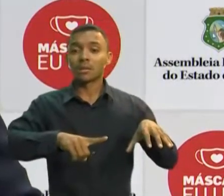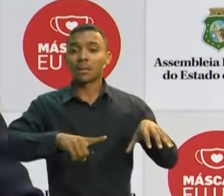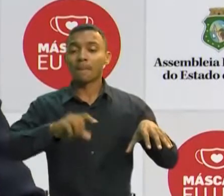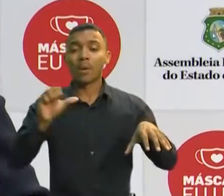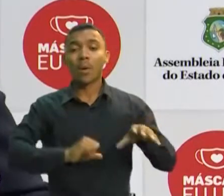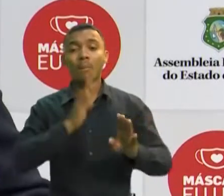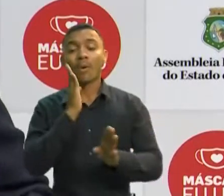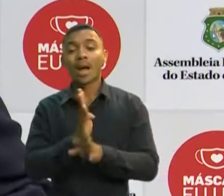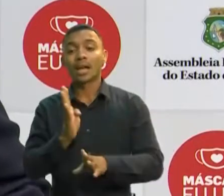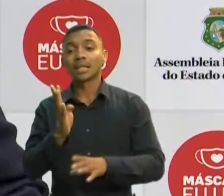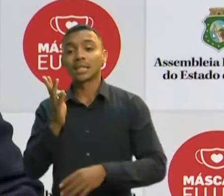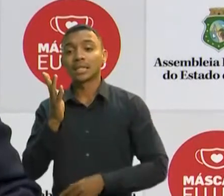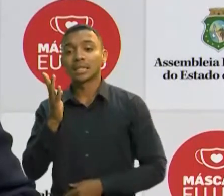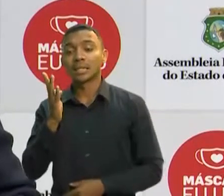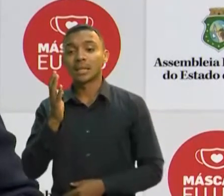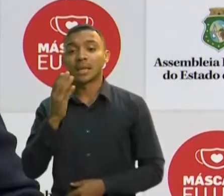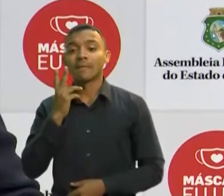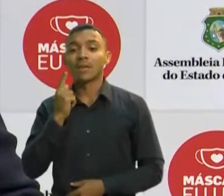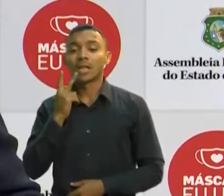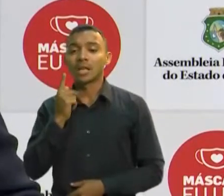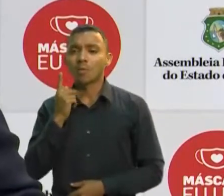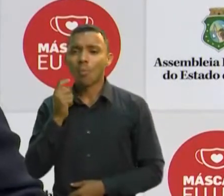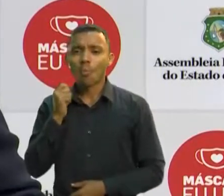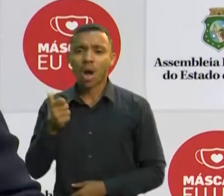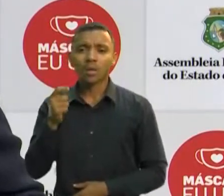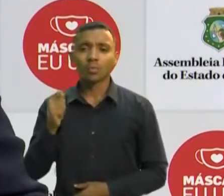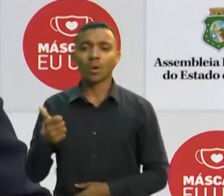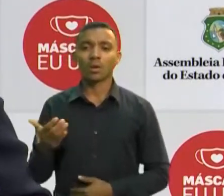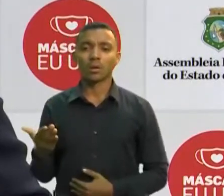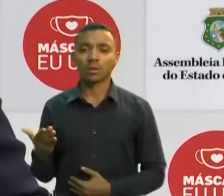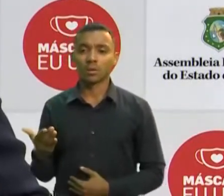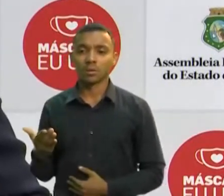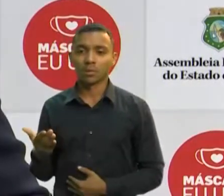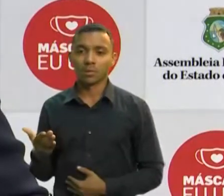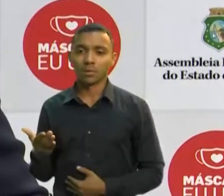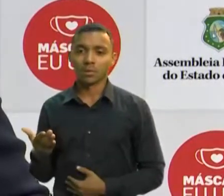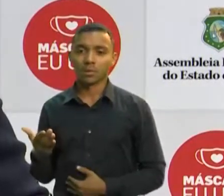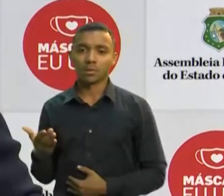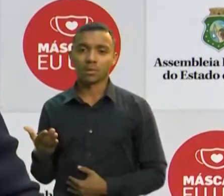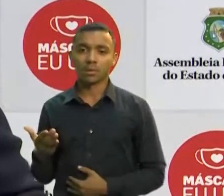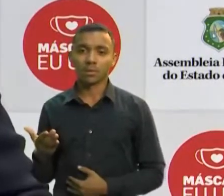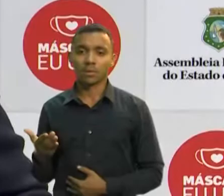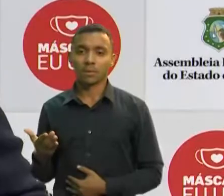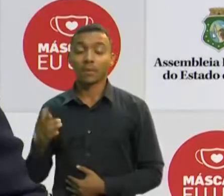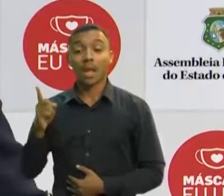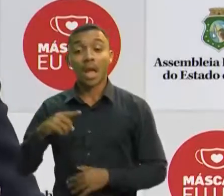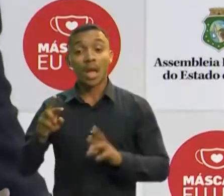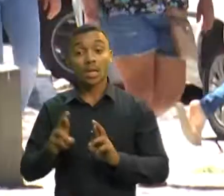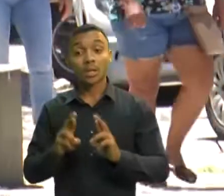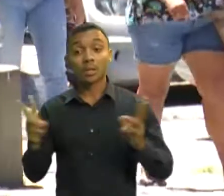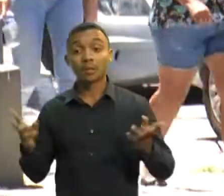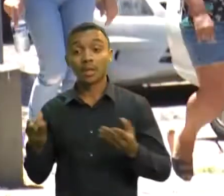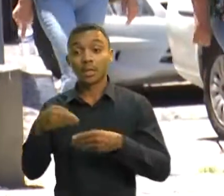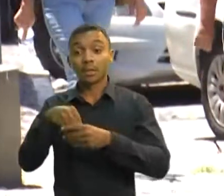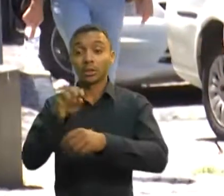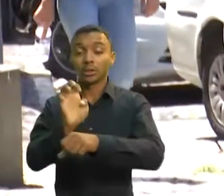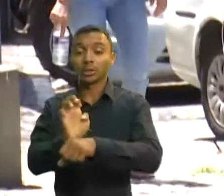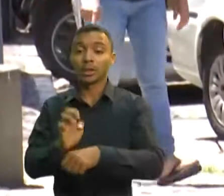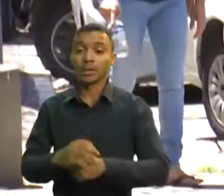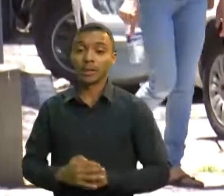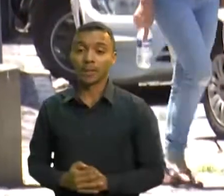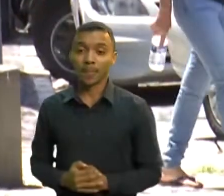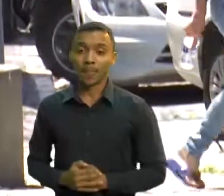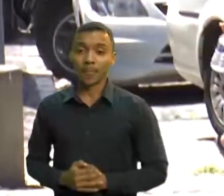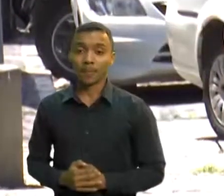e nós somos o 10% por segundo como capital. Então, a região metropolitana é uma situação diferenciada dentro do Estado. A redução da